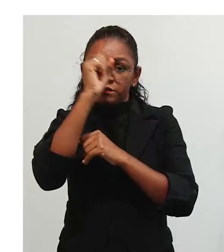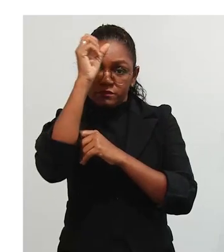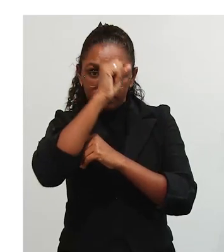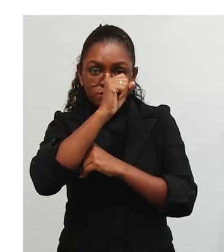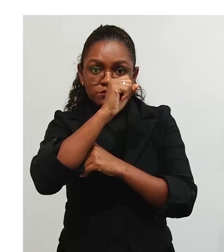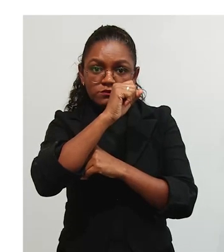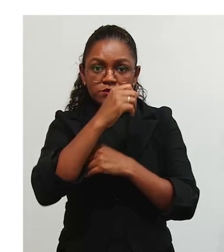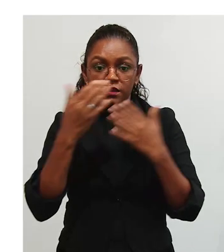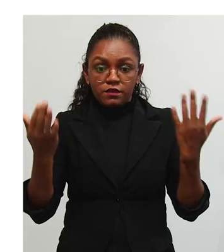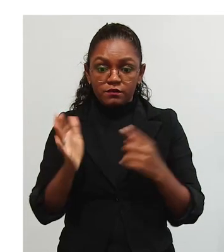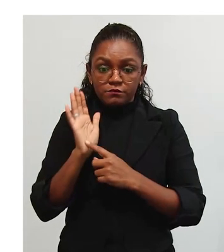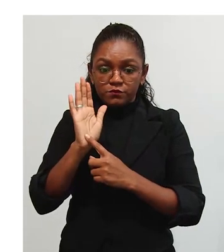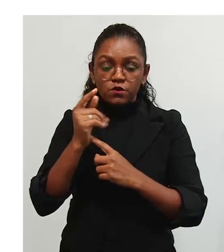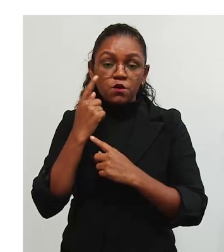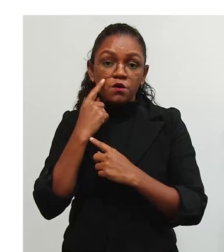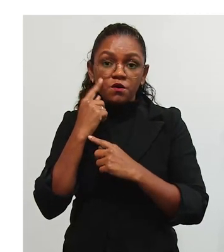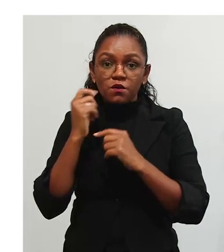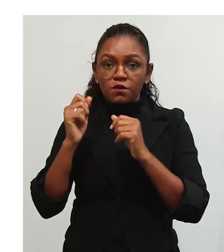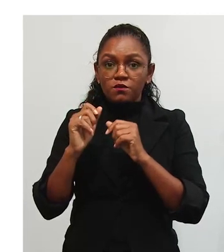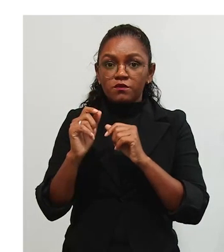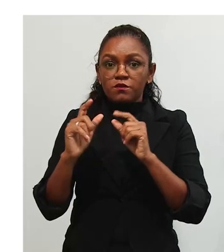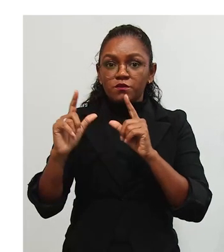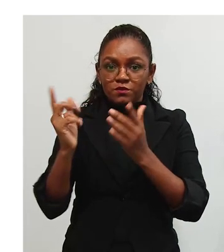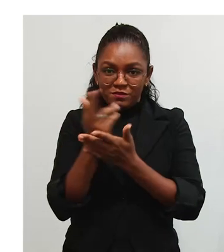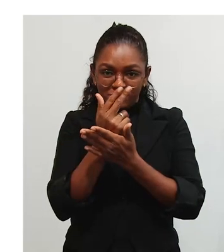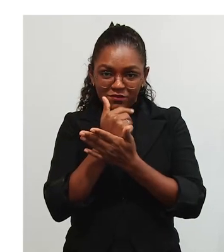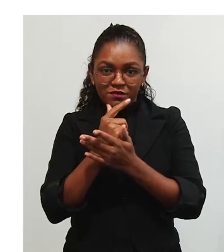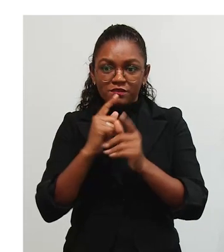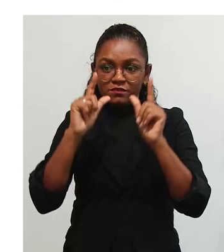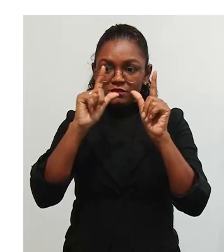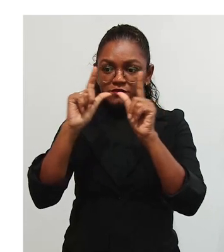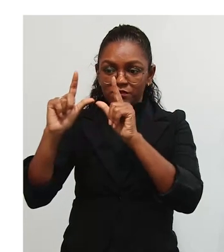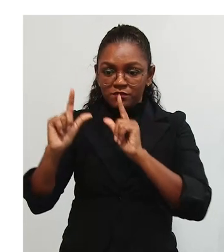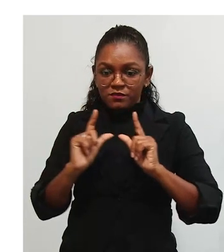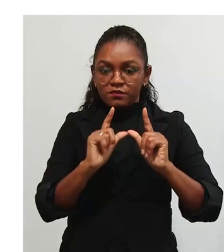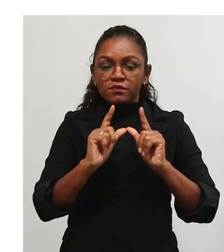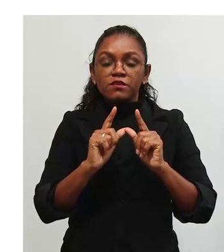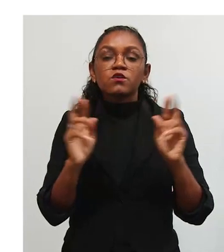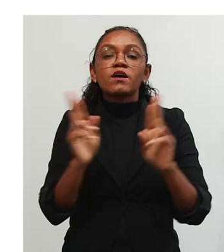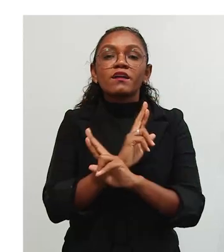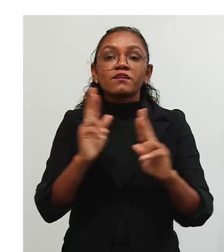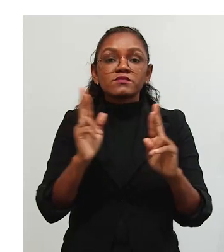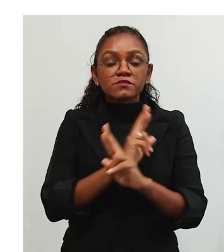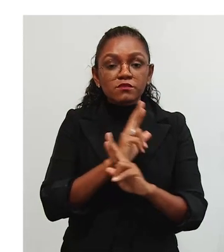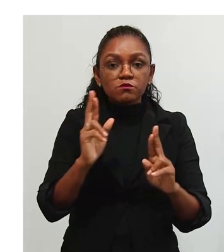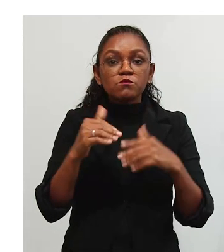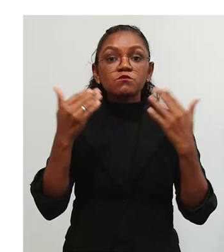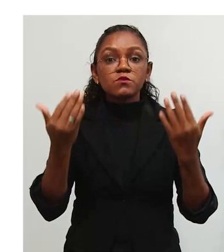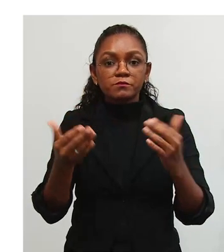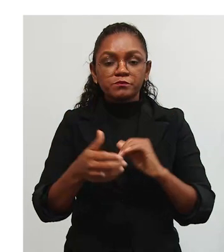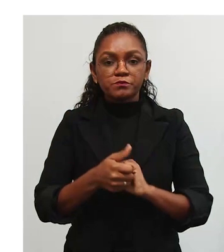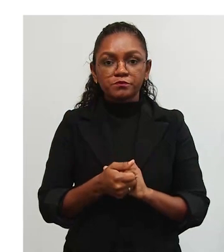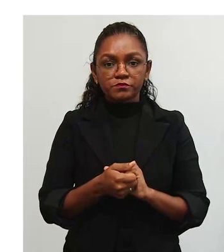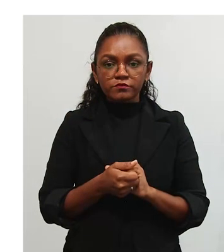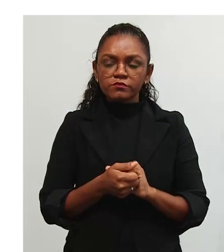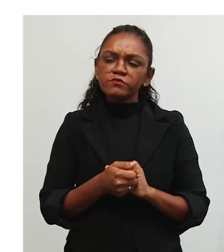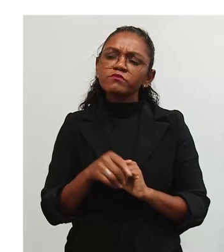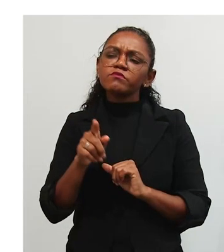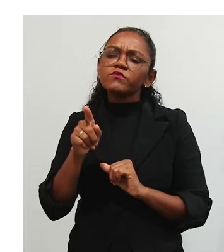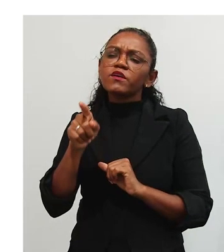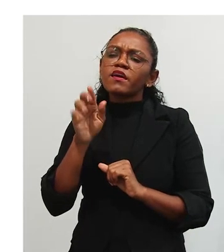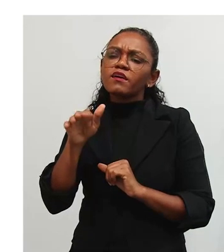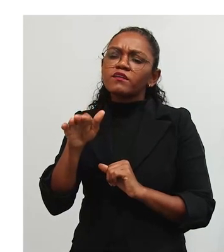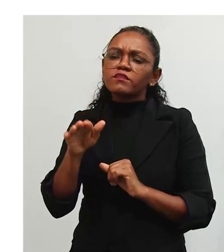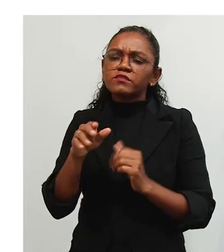sobre aprendizagem. E aí, a gente trouxe uma nova tirinha aqui para a gente refletir sobre essa relação psicologia e